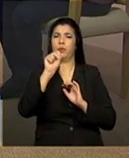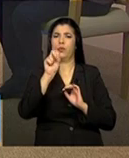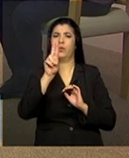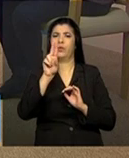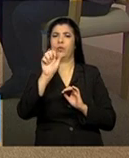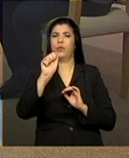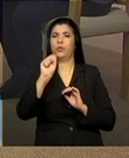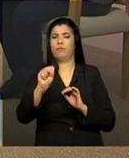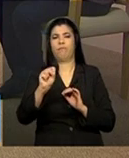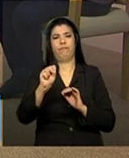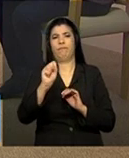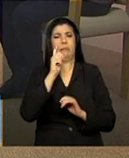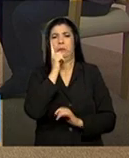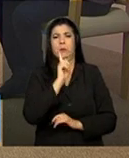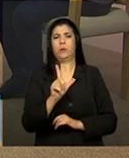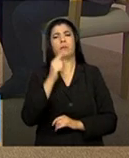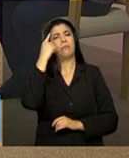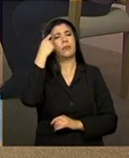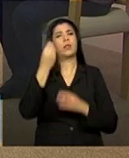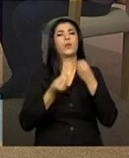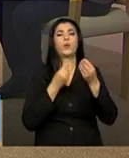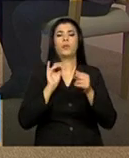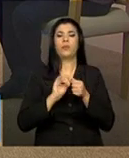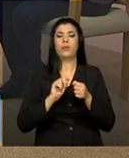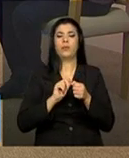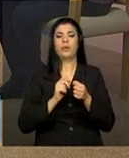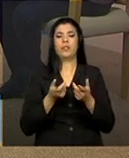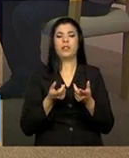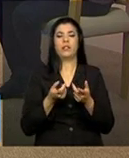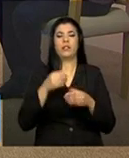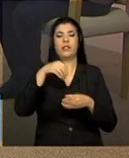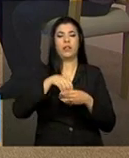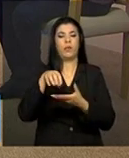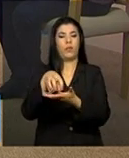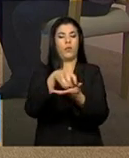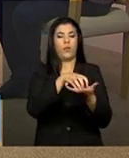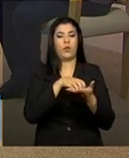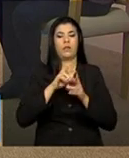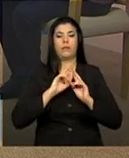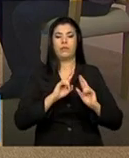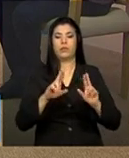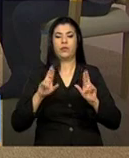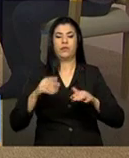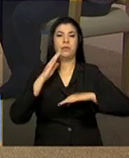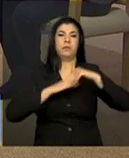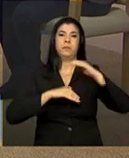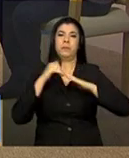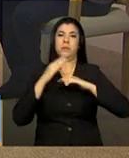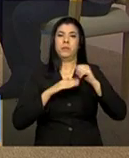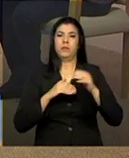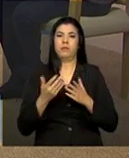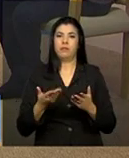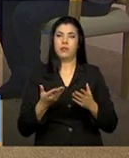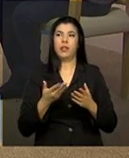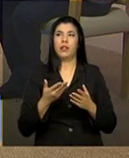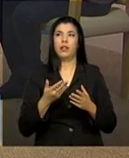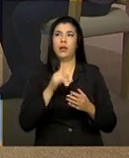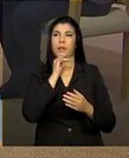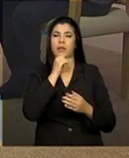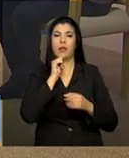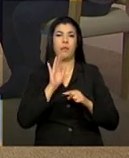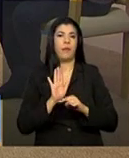também não dá para a gente imaginar que dentro de uma unidade você tem diversos profissionais, fundamentalmente, os assistentes sociais e